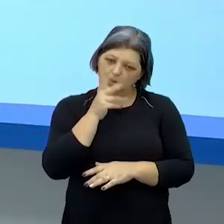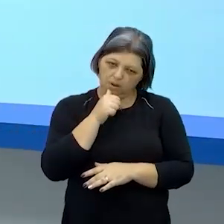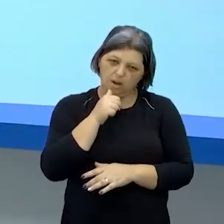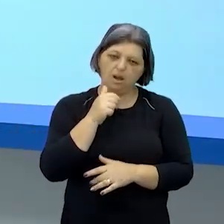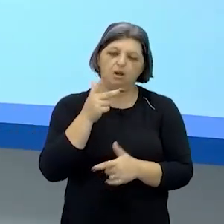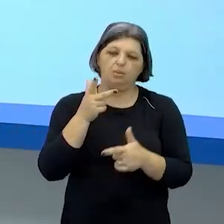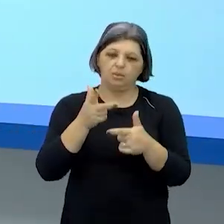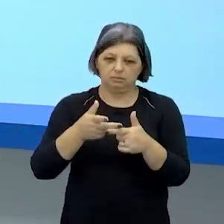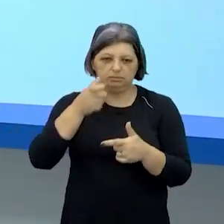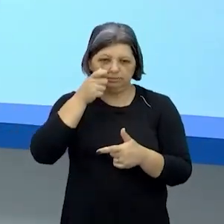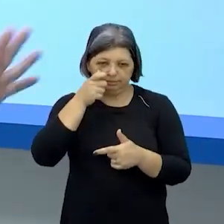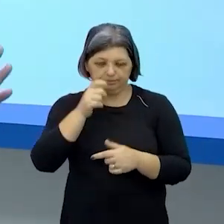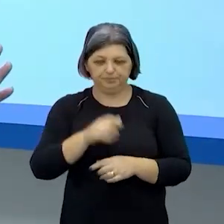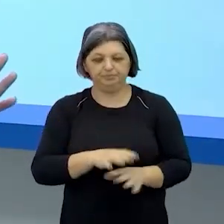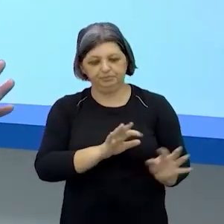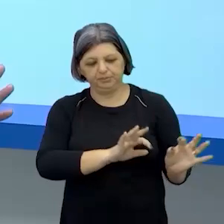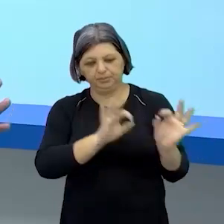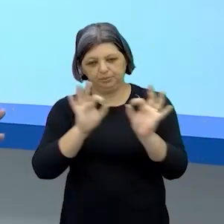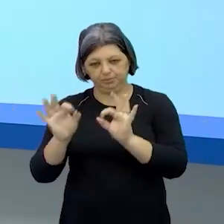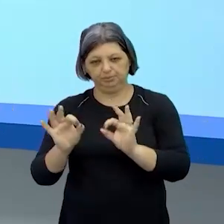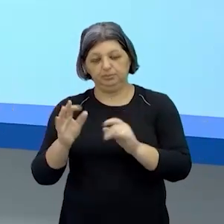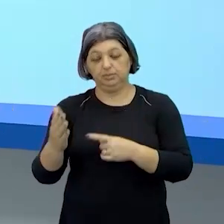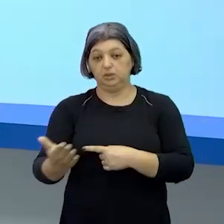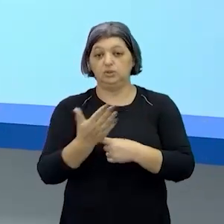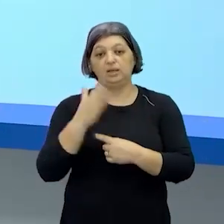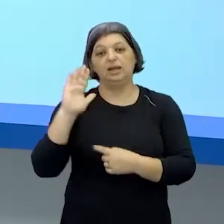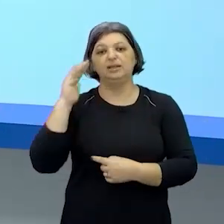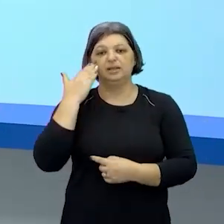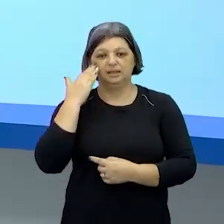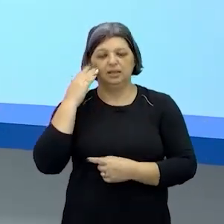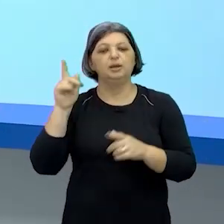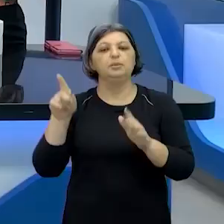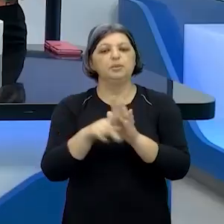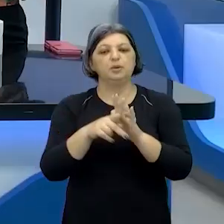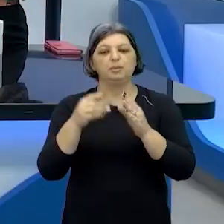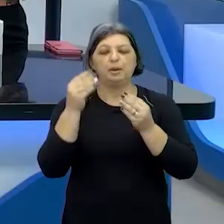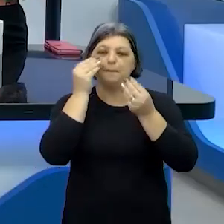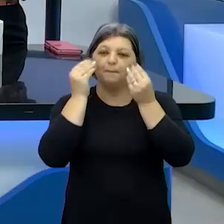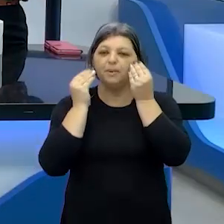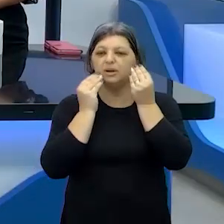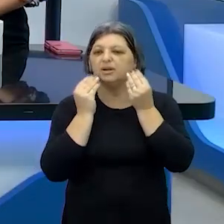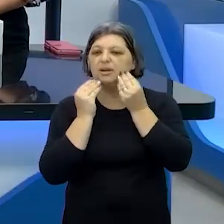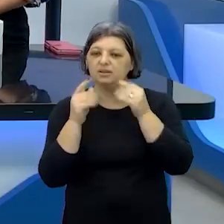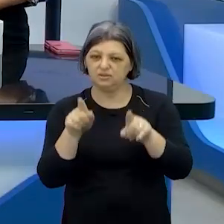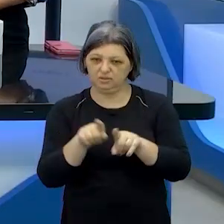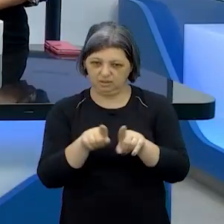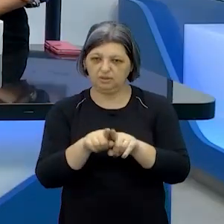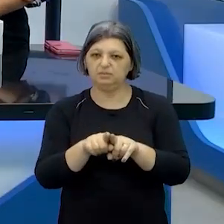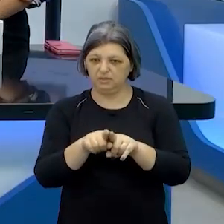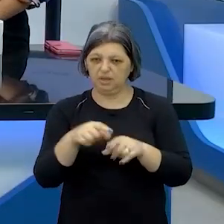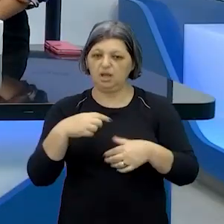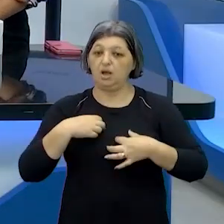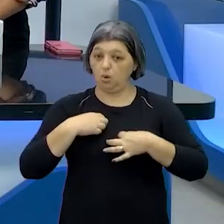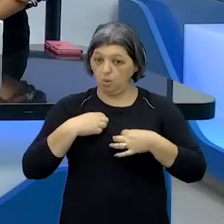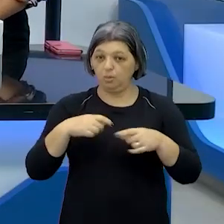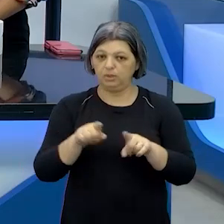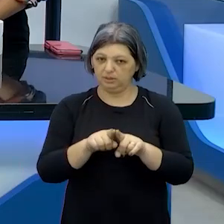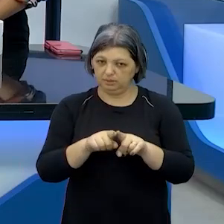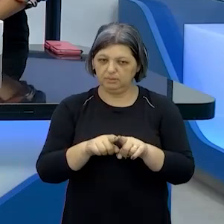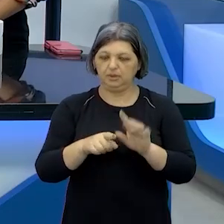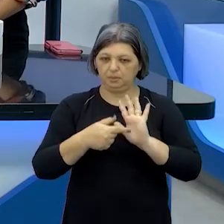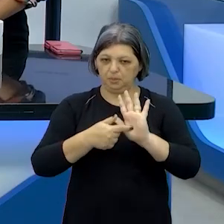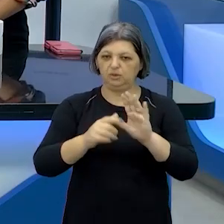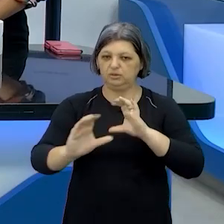força aí para gente para ajudar a entender né taiana falou até da maquiagem né tanto da roupa como da maquiagem que tudo isso comunica né exatamente